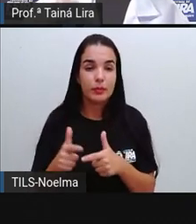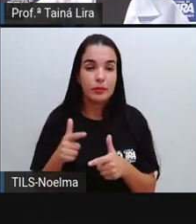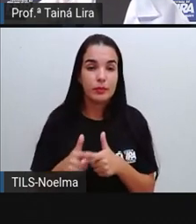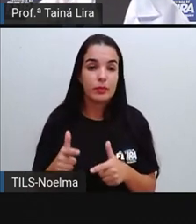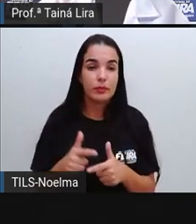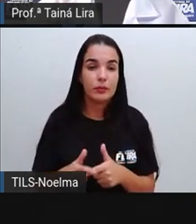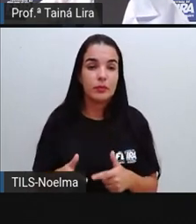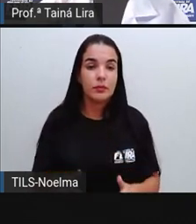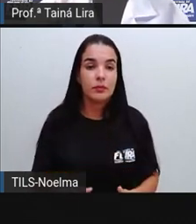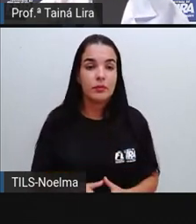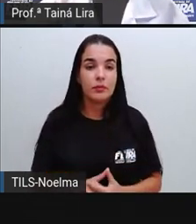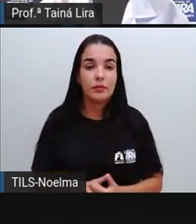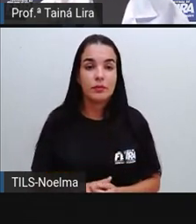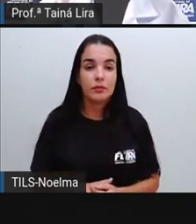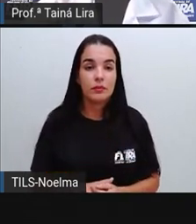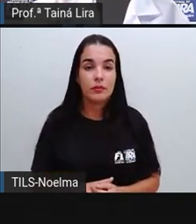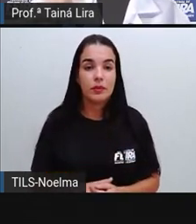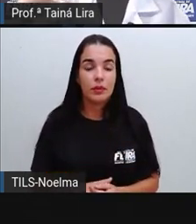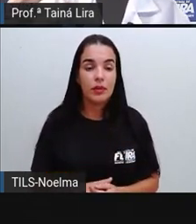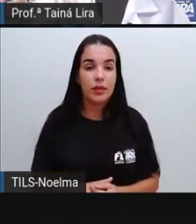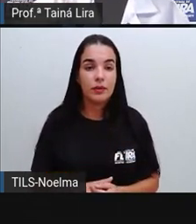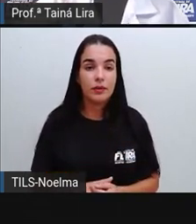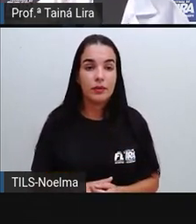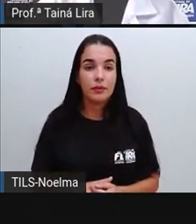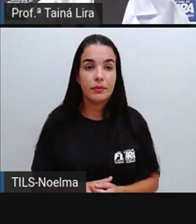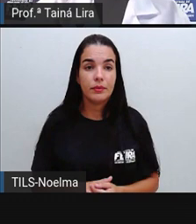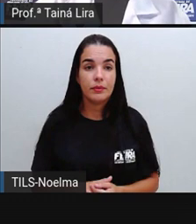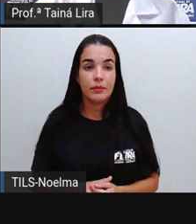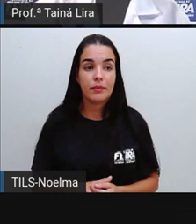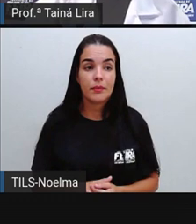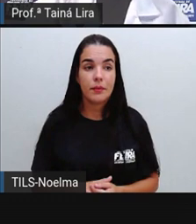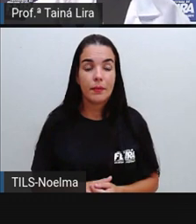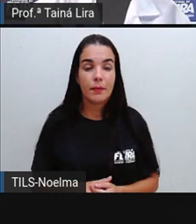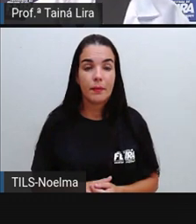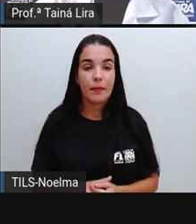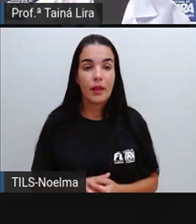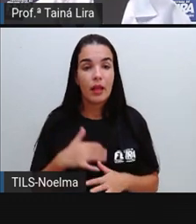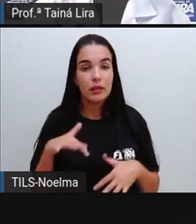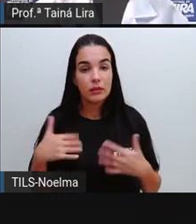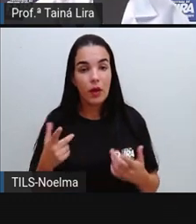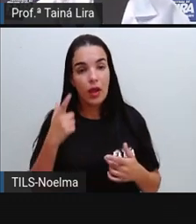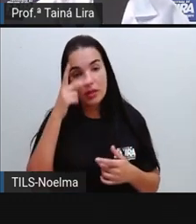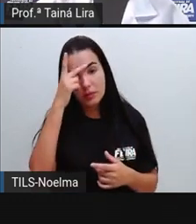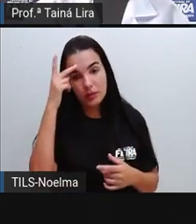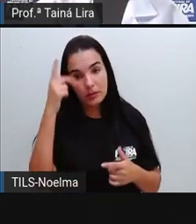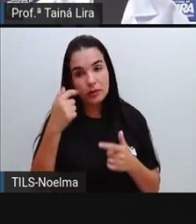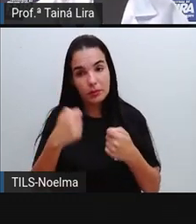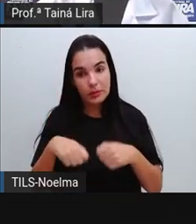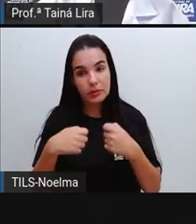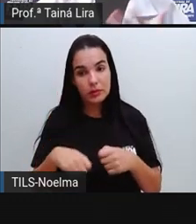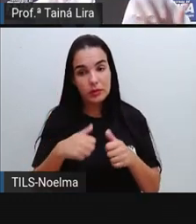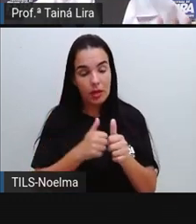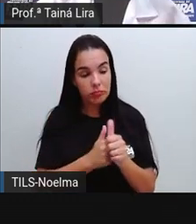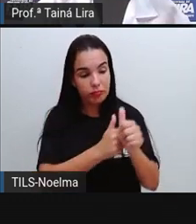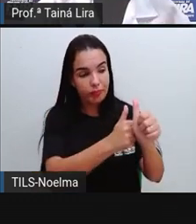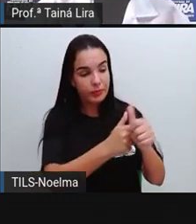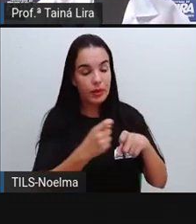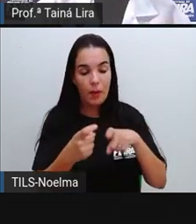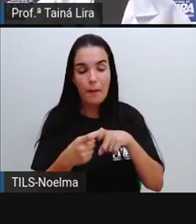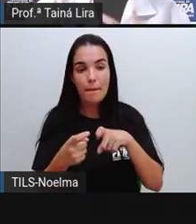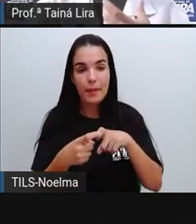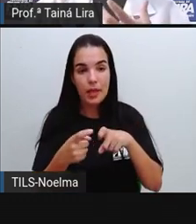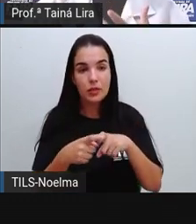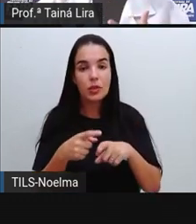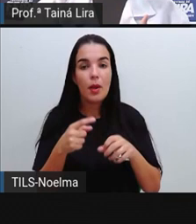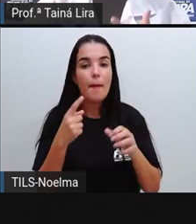alguns alimentos também podem trazer. E aí, nesses casos, essas pessoas precisam aí ser acompanhadas por um médico pra